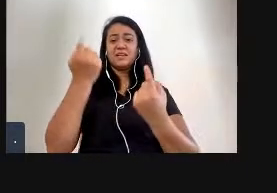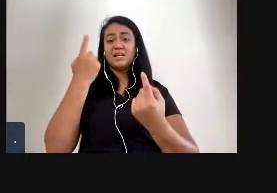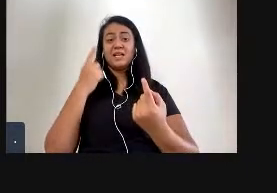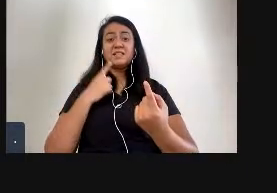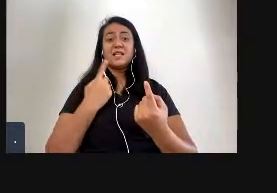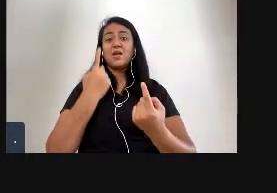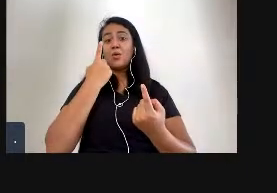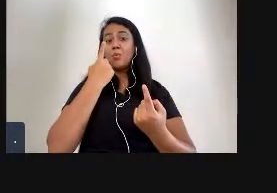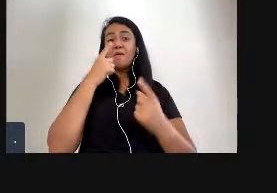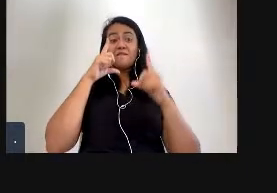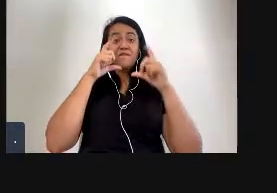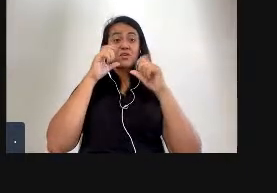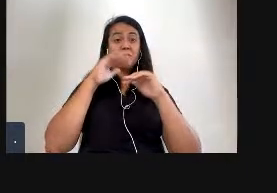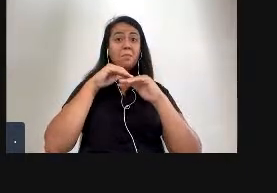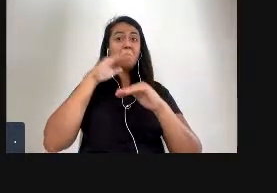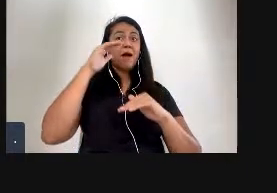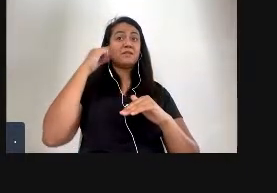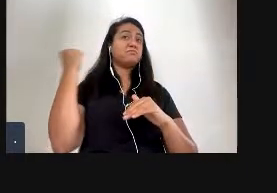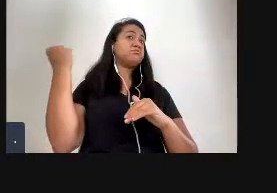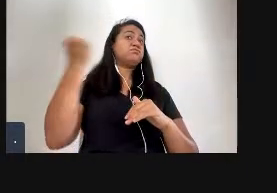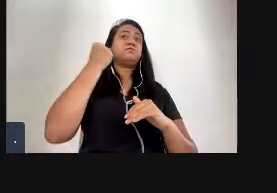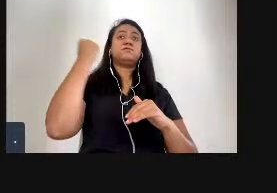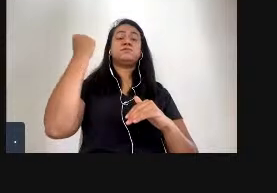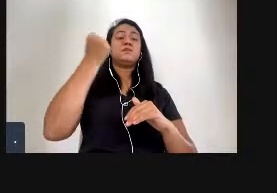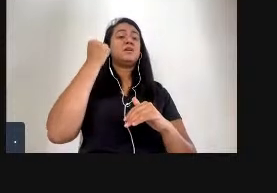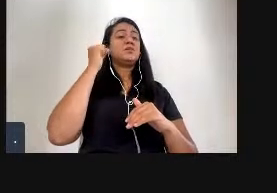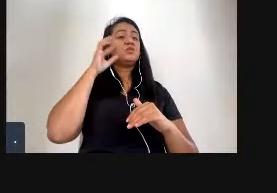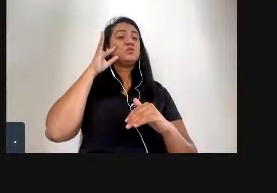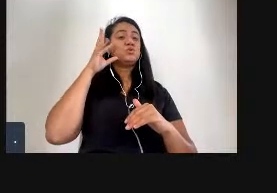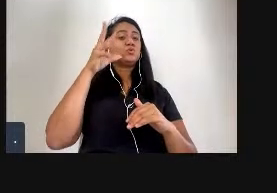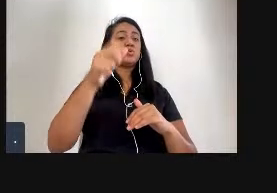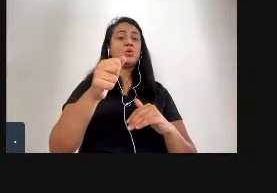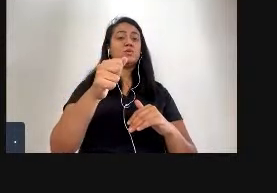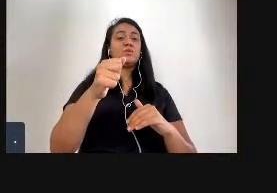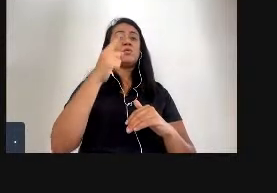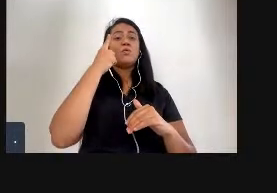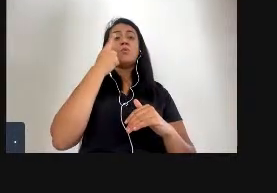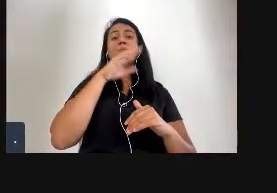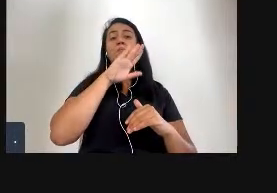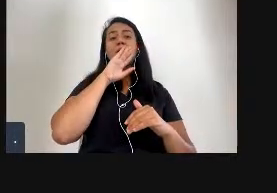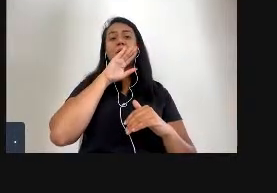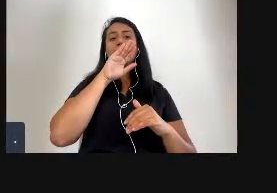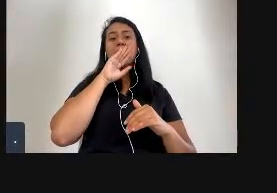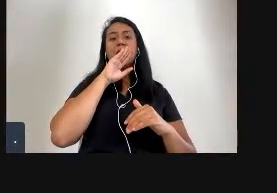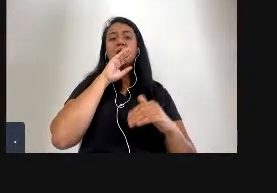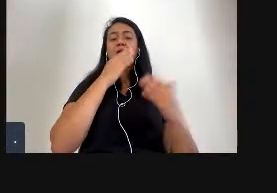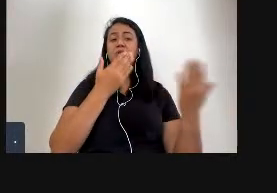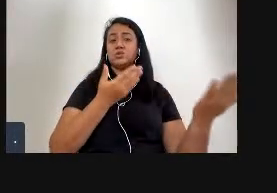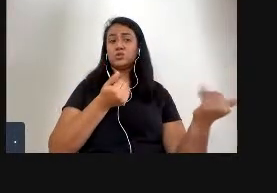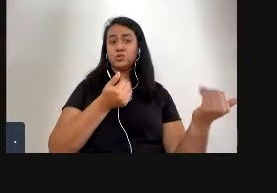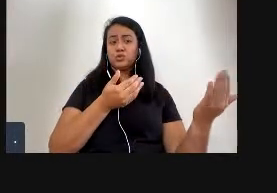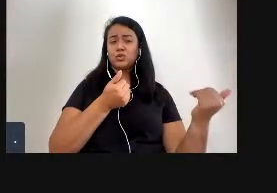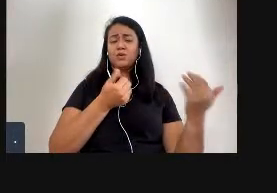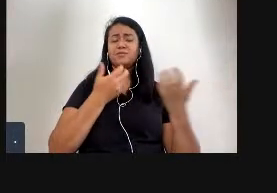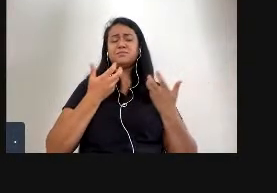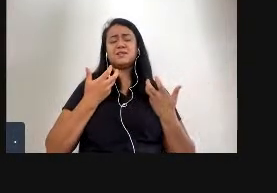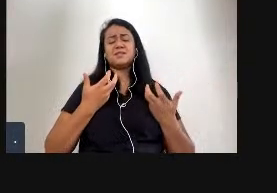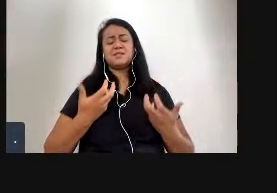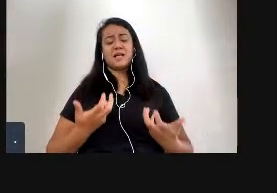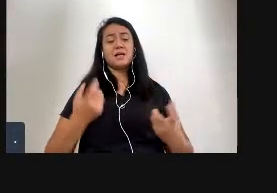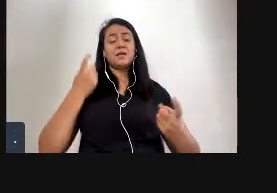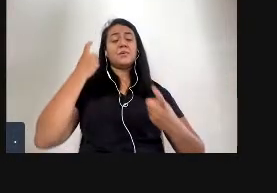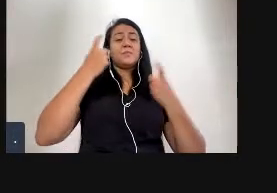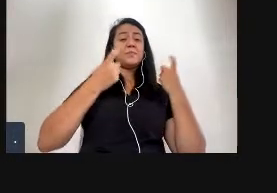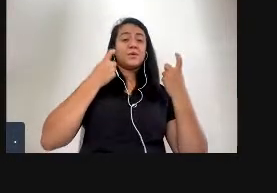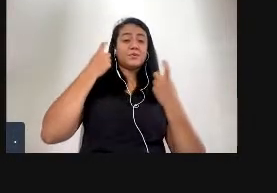mais impressionante de todas que havia ali uma mãe todavia jovem ainda que esgotada pela preocupação e angústia rodeada pelos